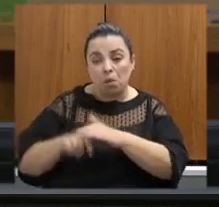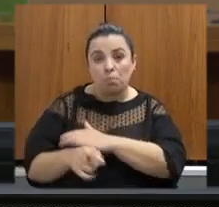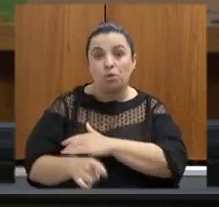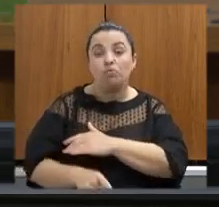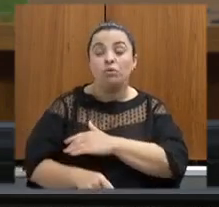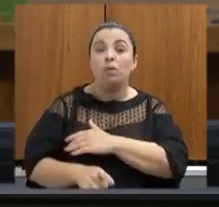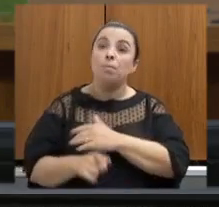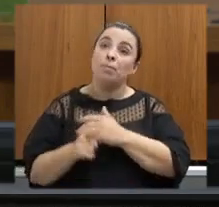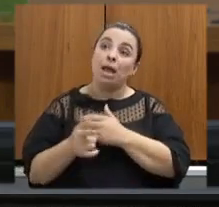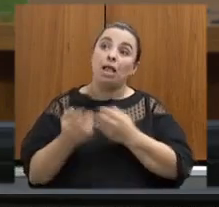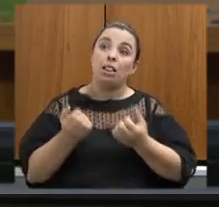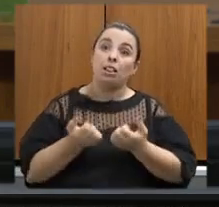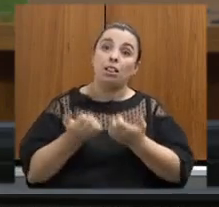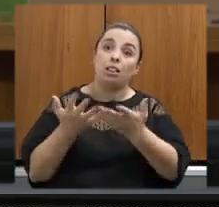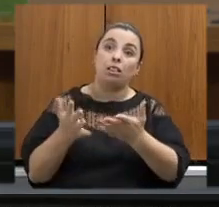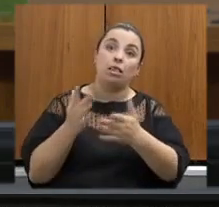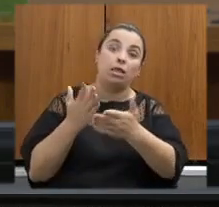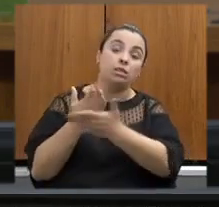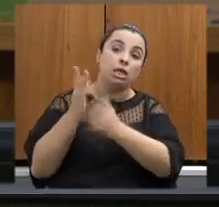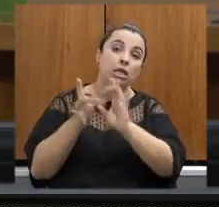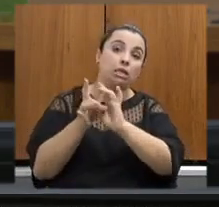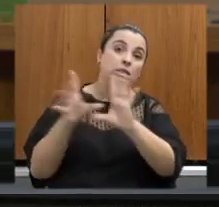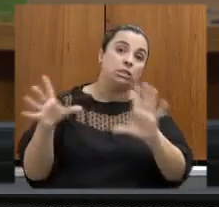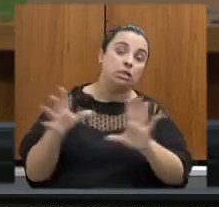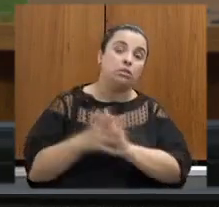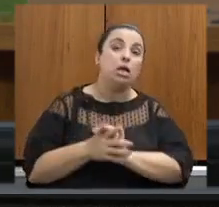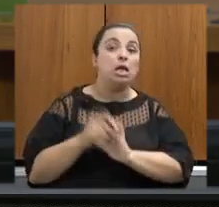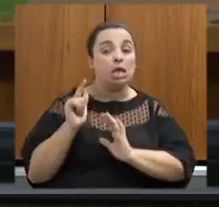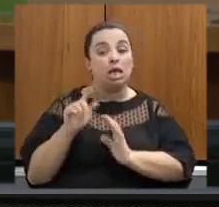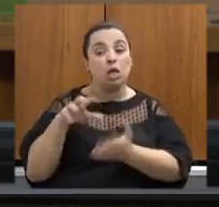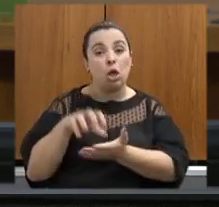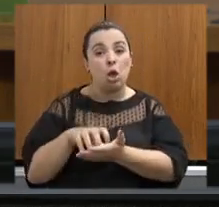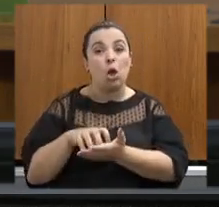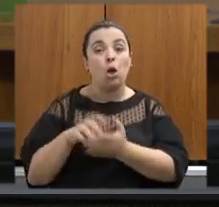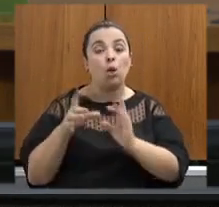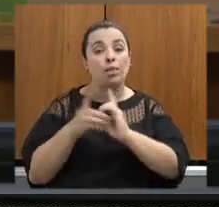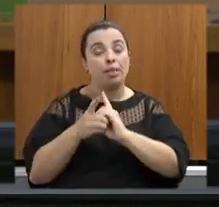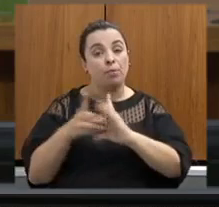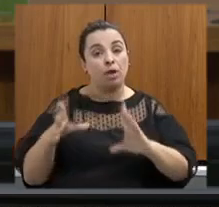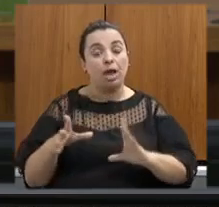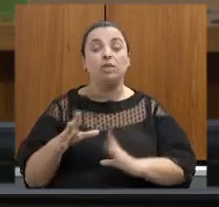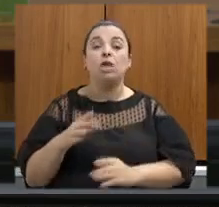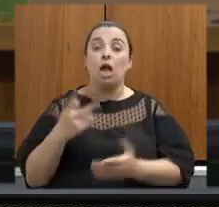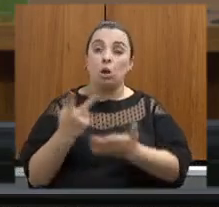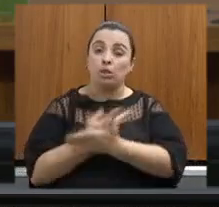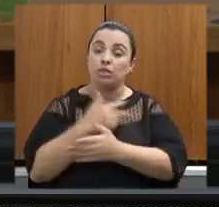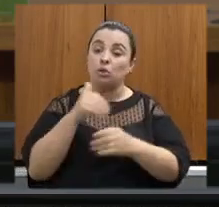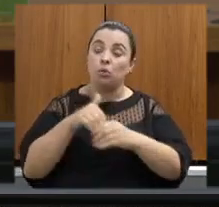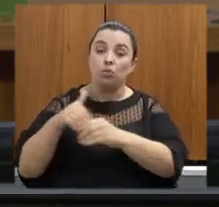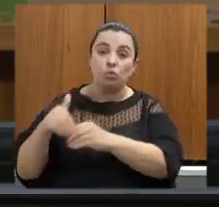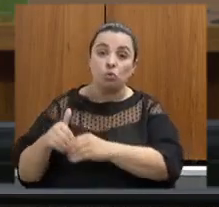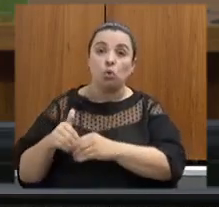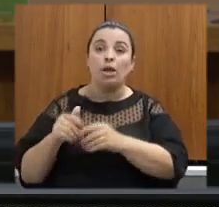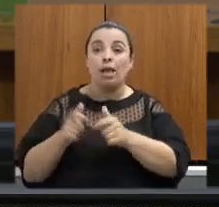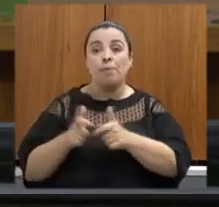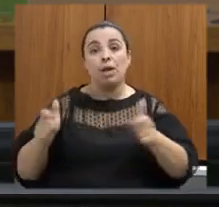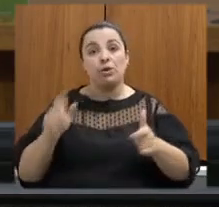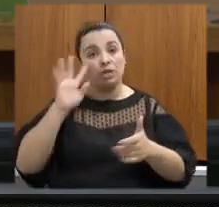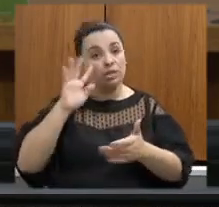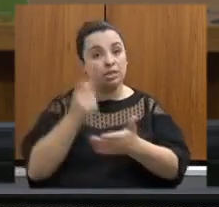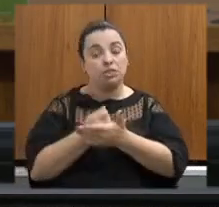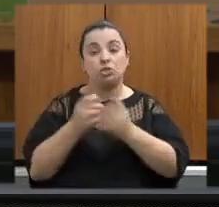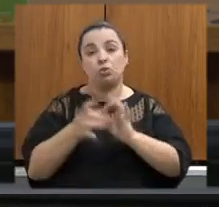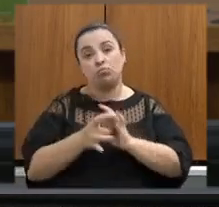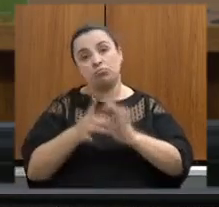e como um órgão democrático foi votado e foi decidido pela maioria a concessão da licença da